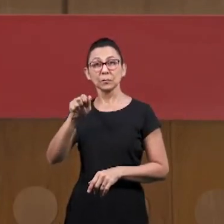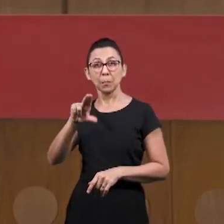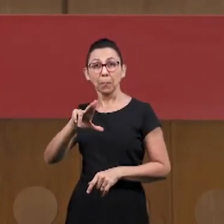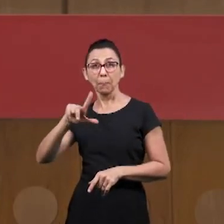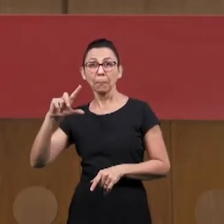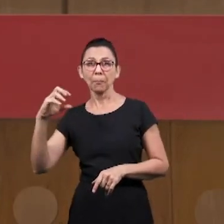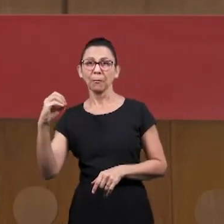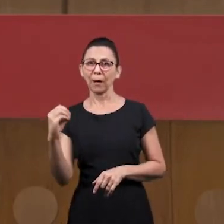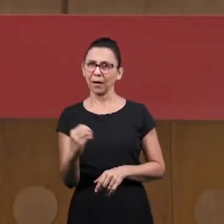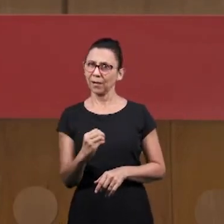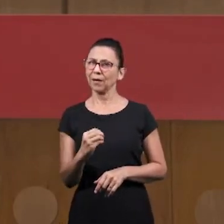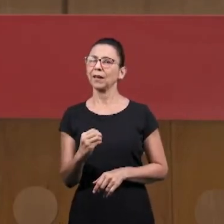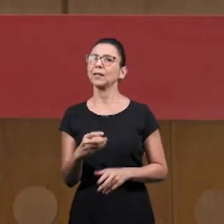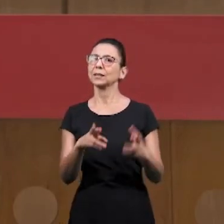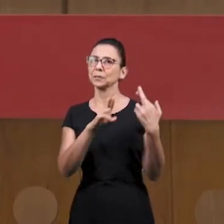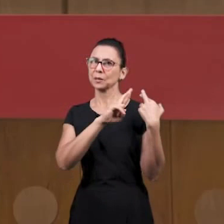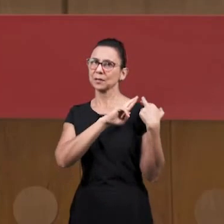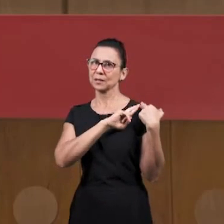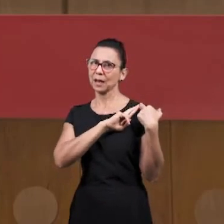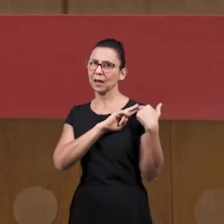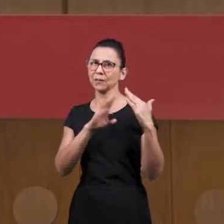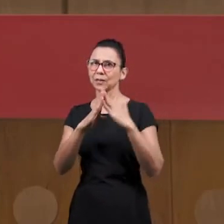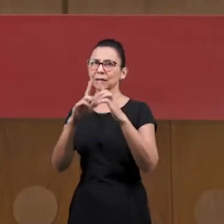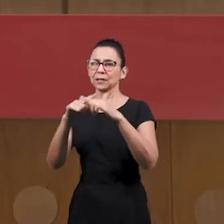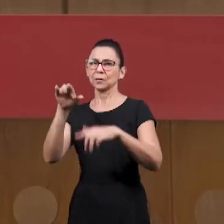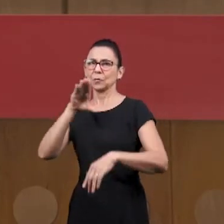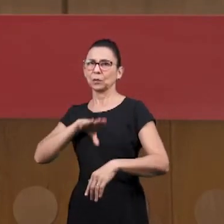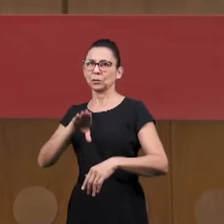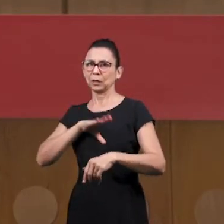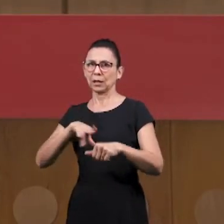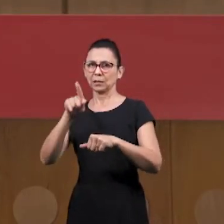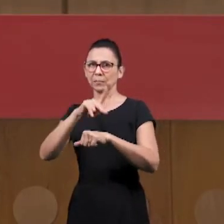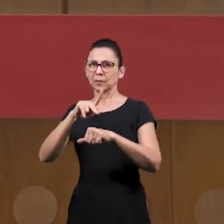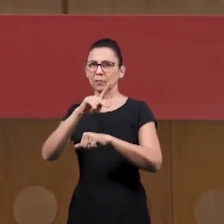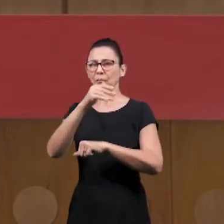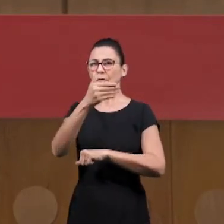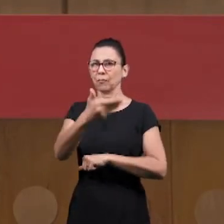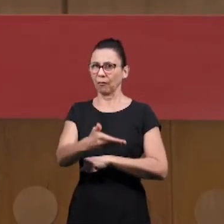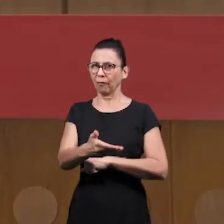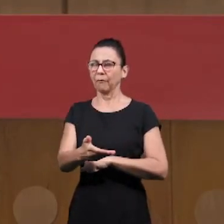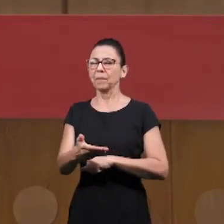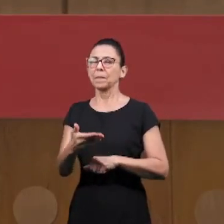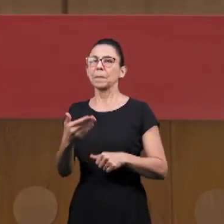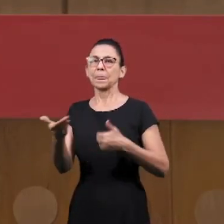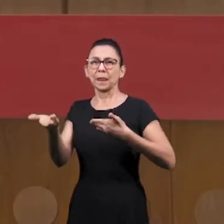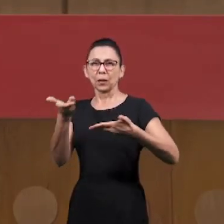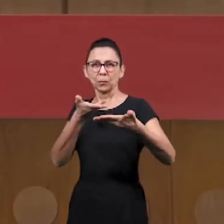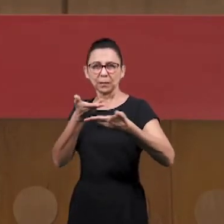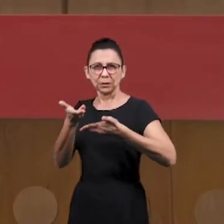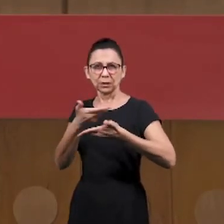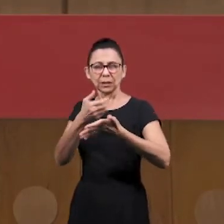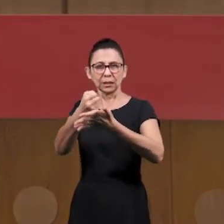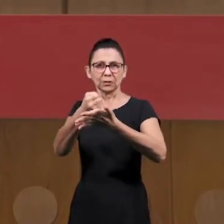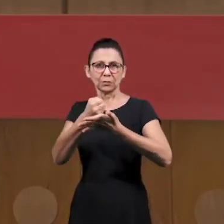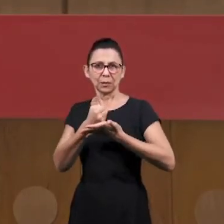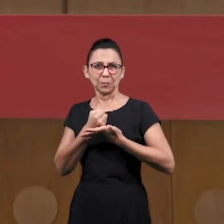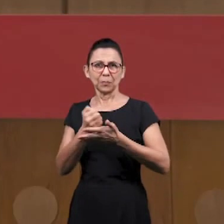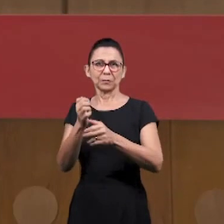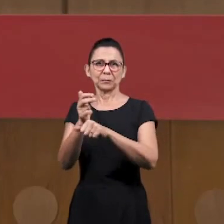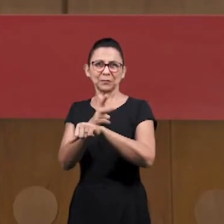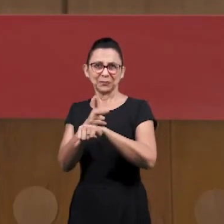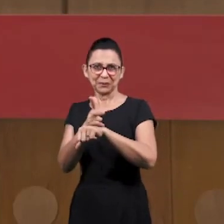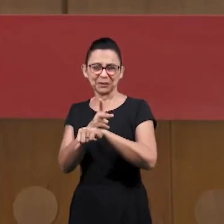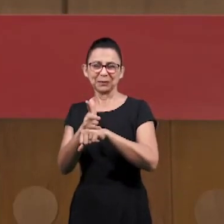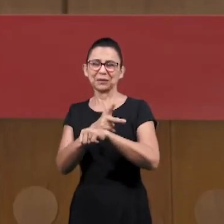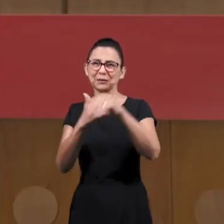Paulo Futuro, que é o pastor lá em Portugal, da nossa igreja de Porto, pela colaboração dele com relação à produção